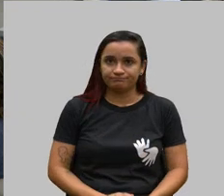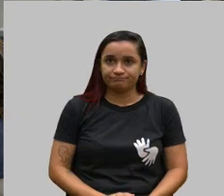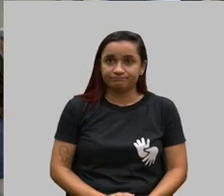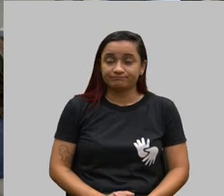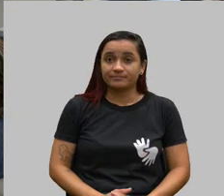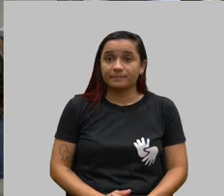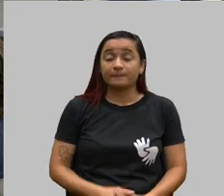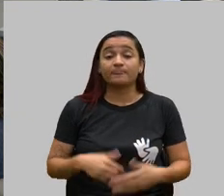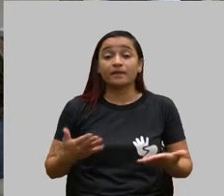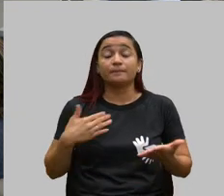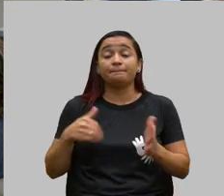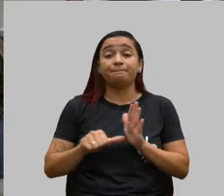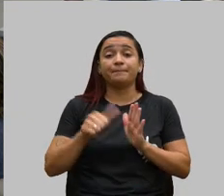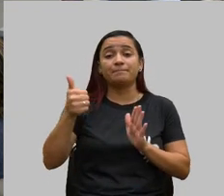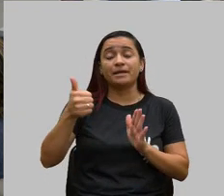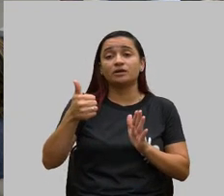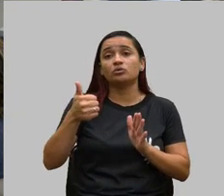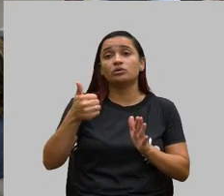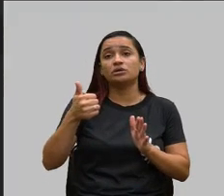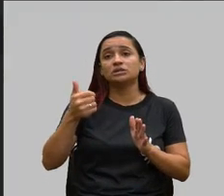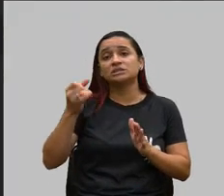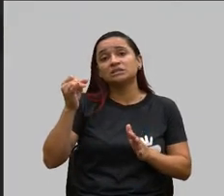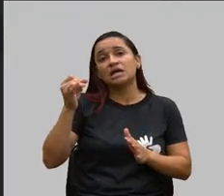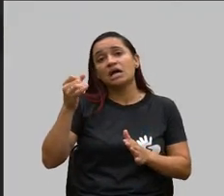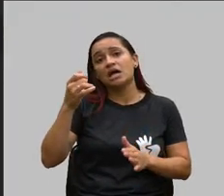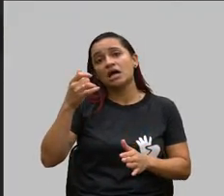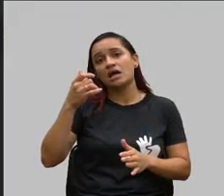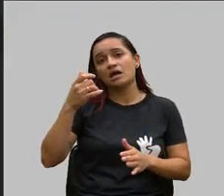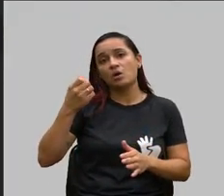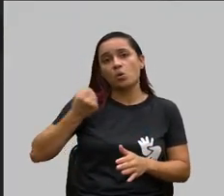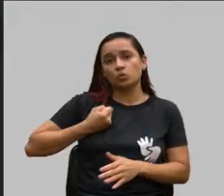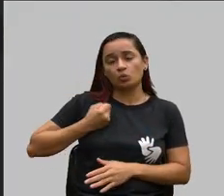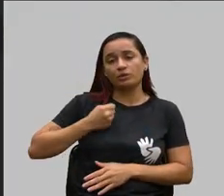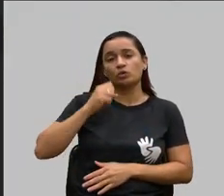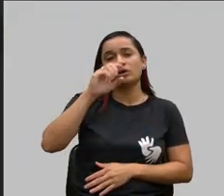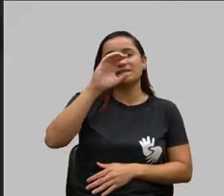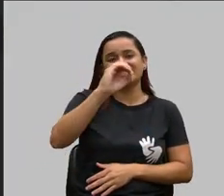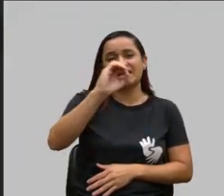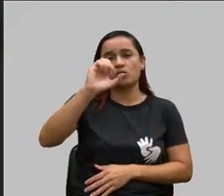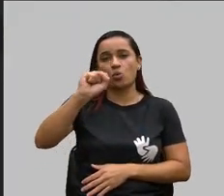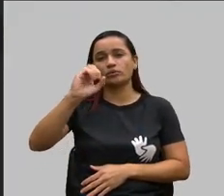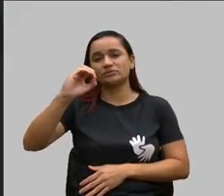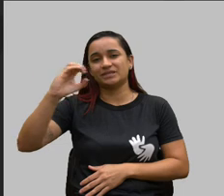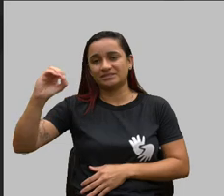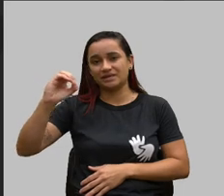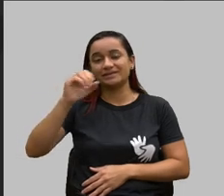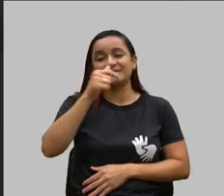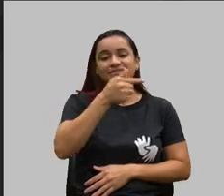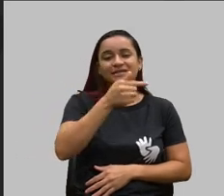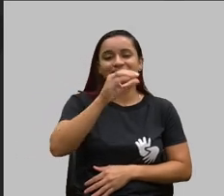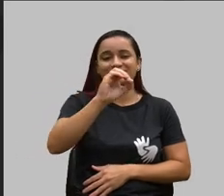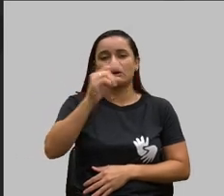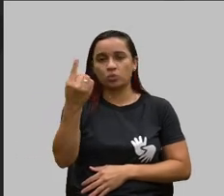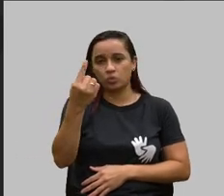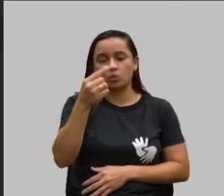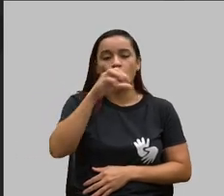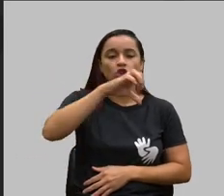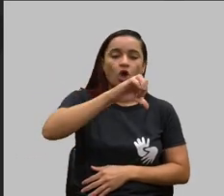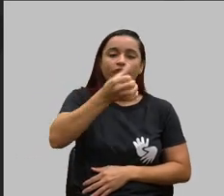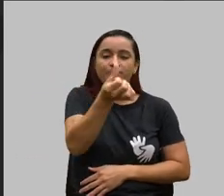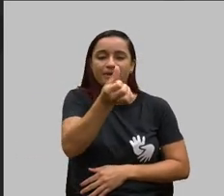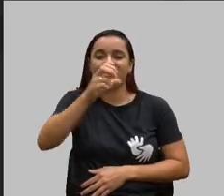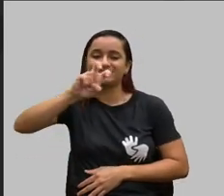Claro, em primeiro lugar a gente tem o disco NS, cujo número é 0800 701 9656,